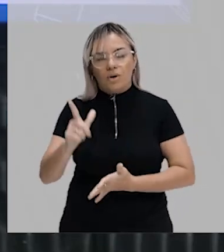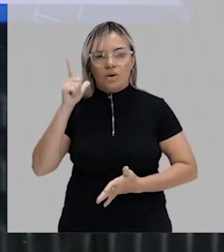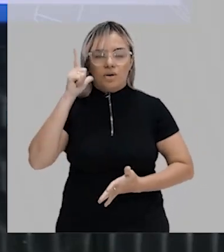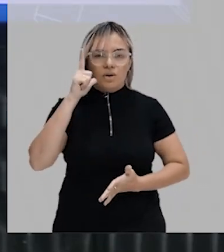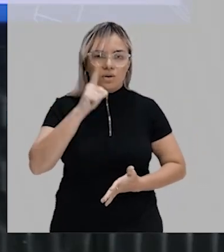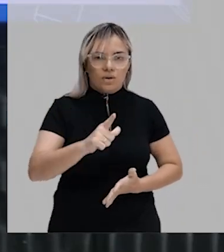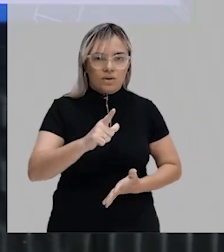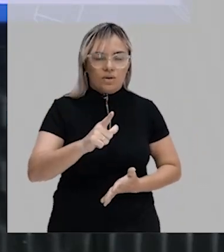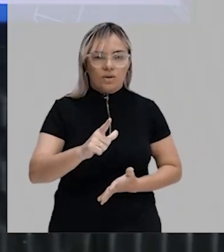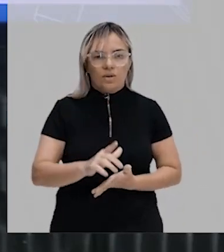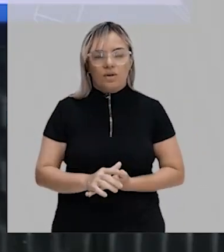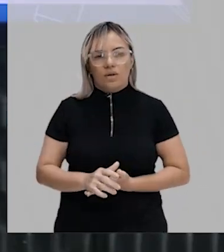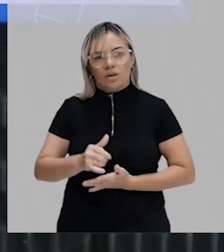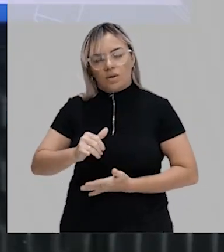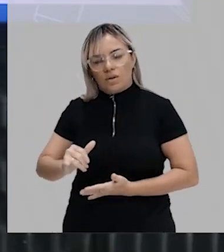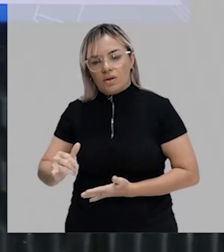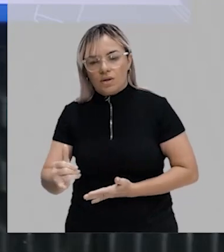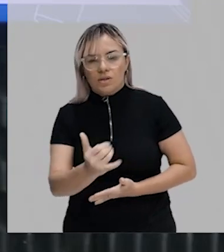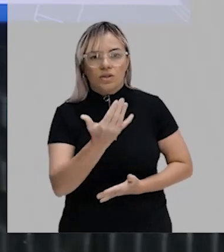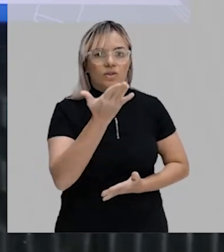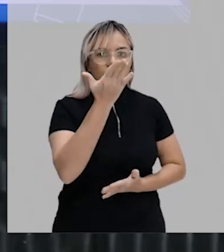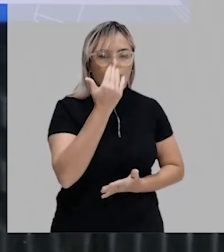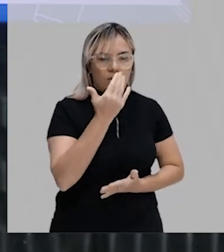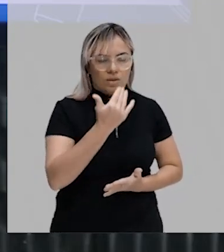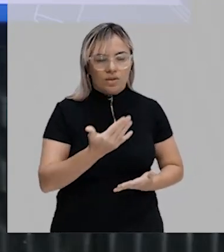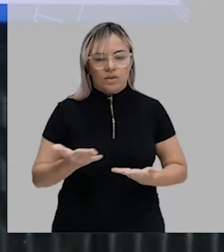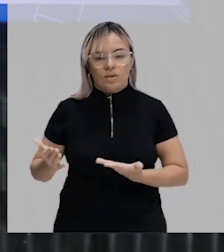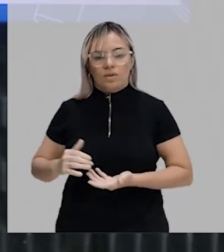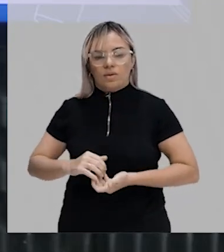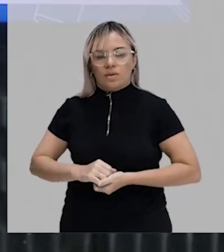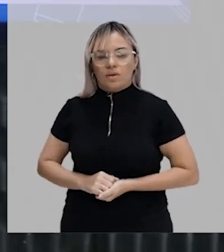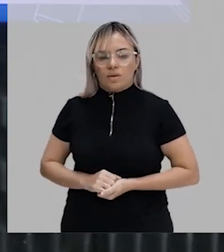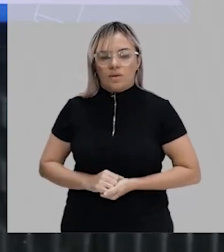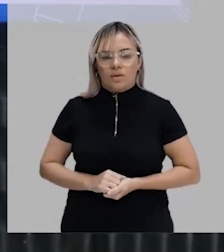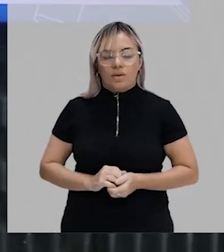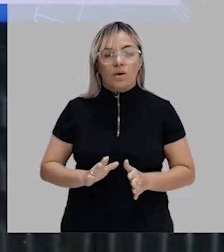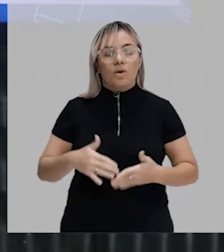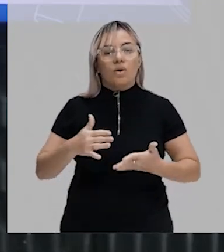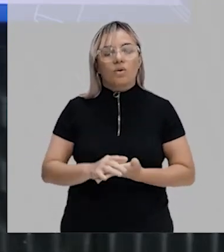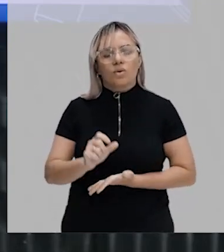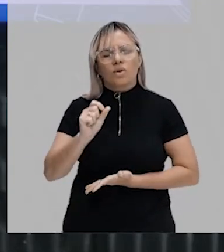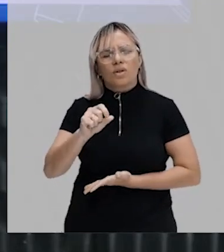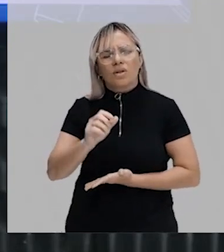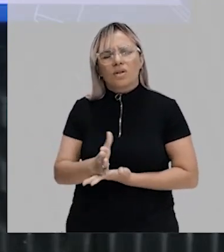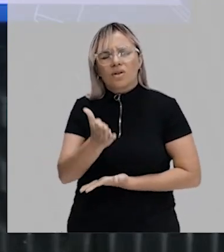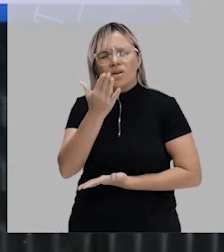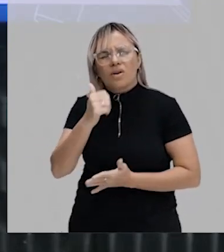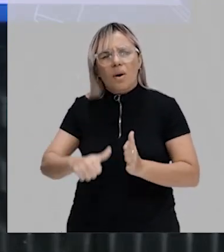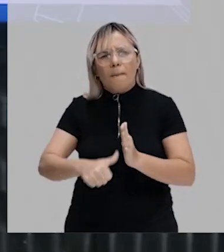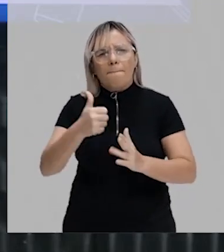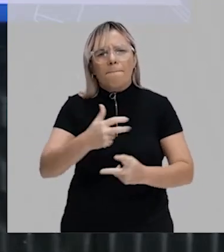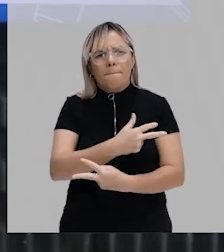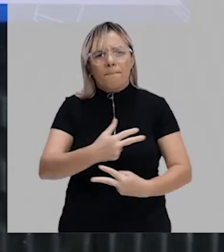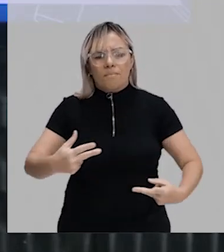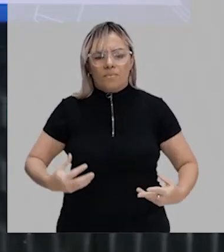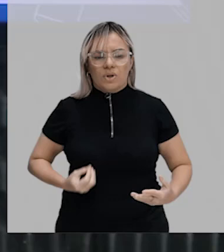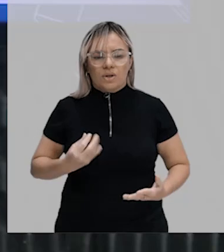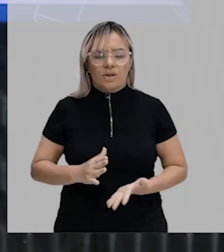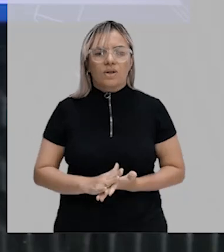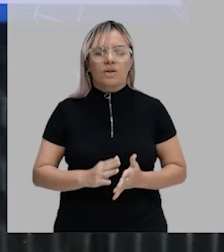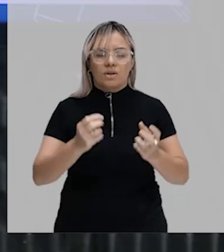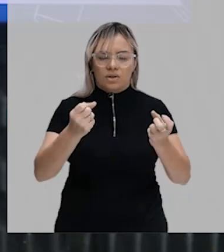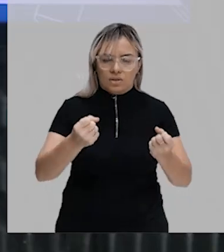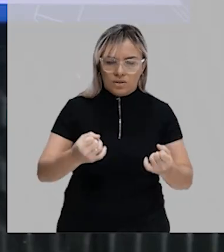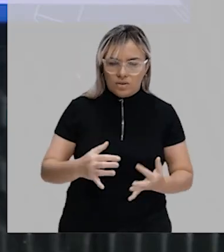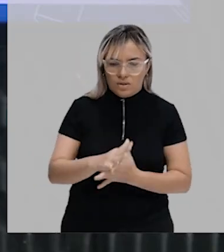como eles podem extrair energia do alimento. De que se alimentavam os primeiros seres vivos? A gente vai falar